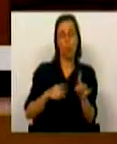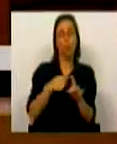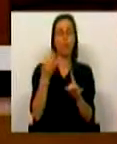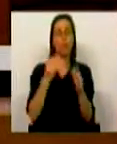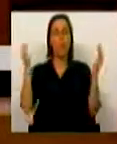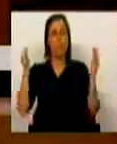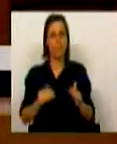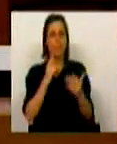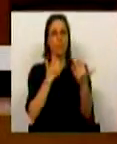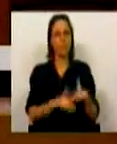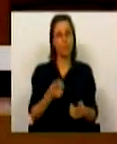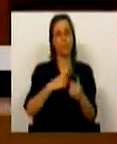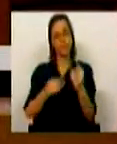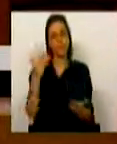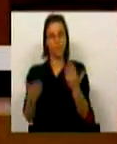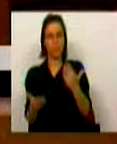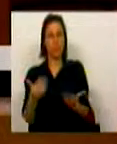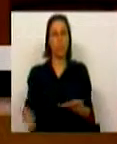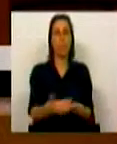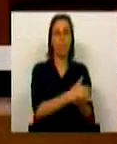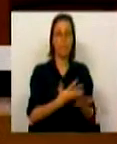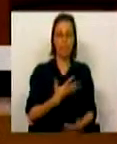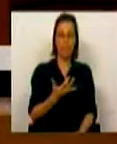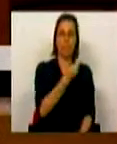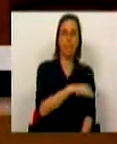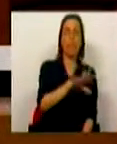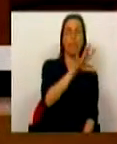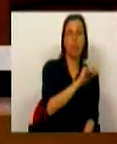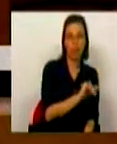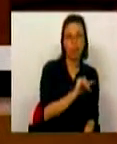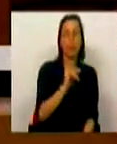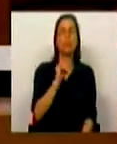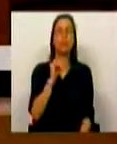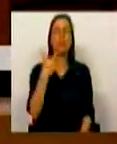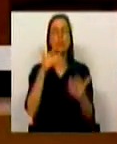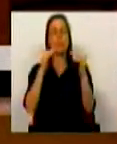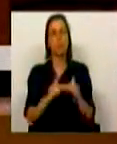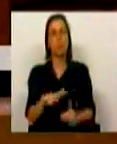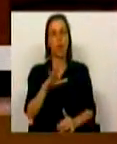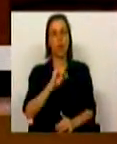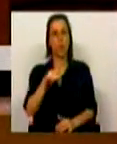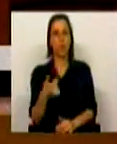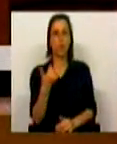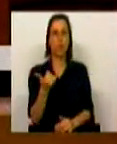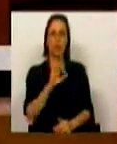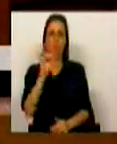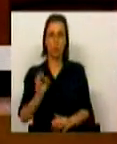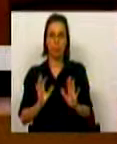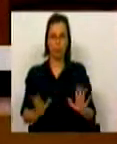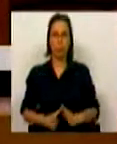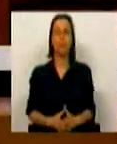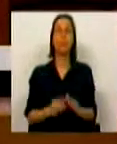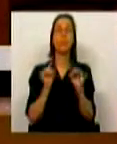foram reduzidos e, quando comparados com os dados de dezembro de 2012, registam uma quebra de 12,2%.